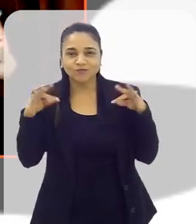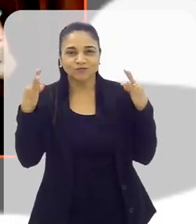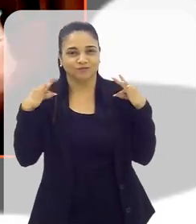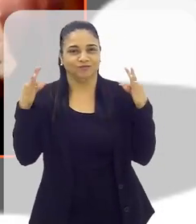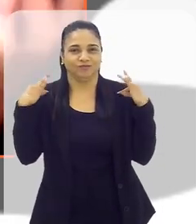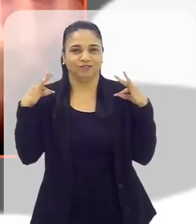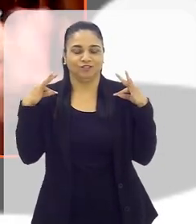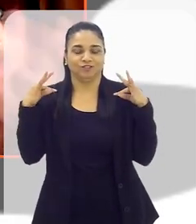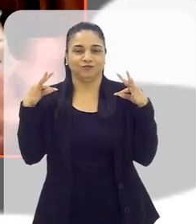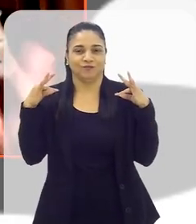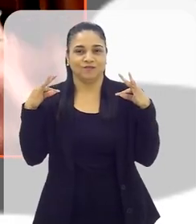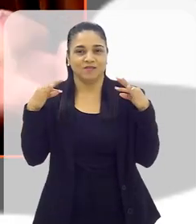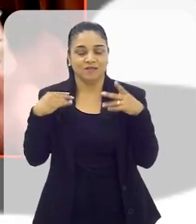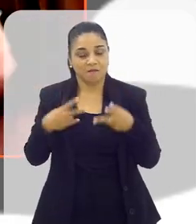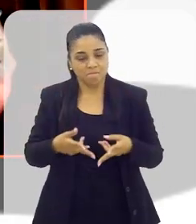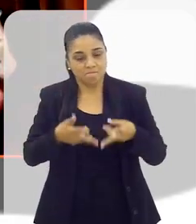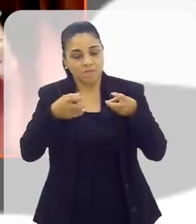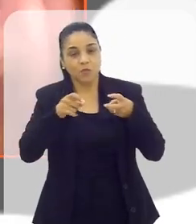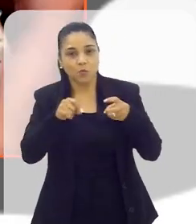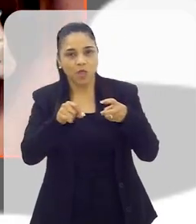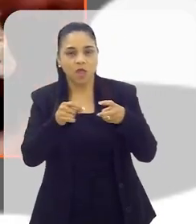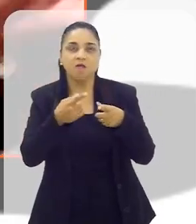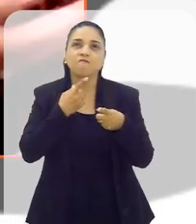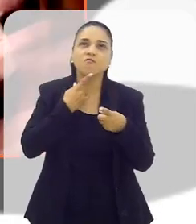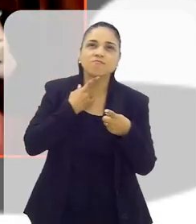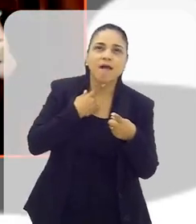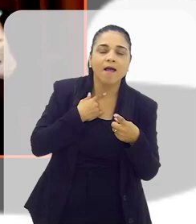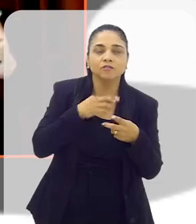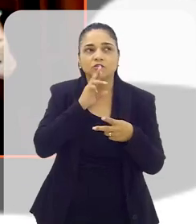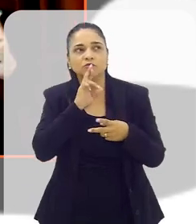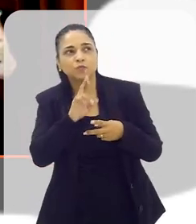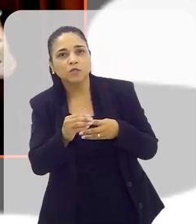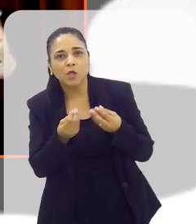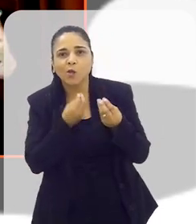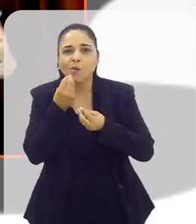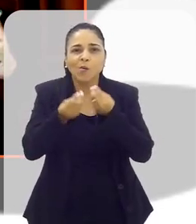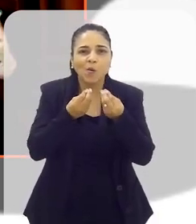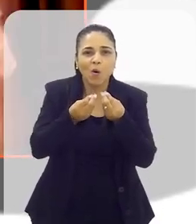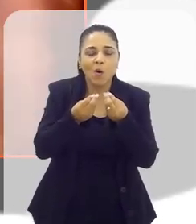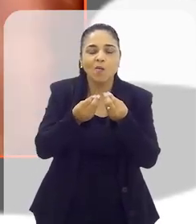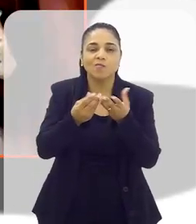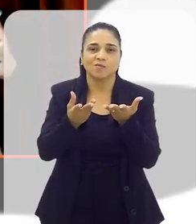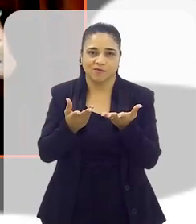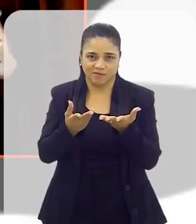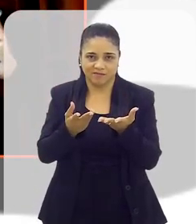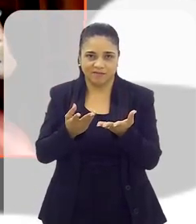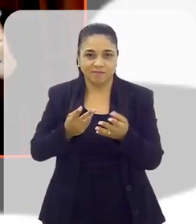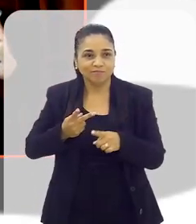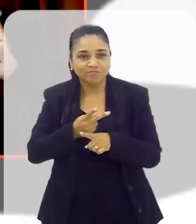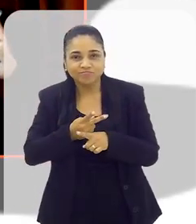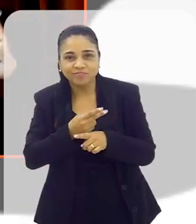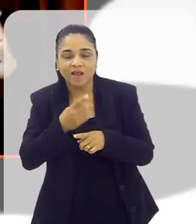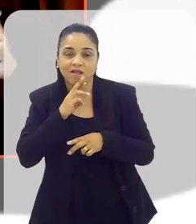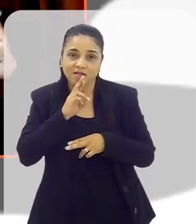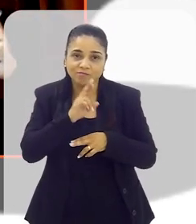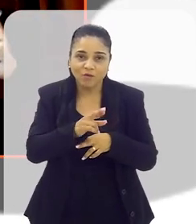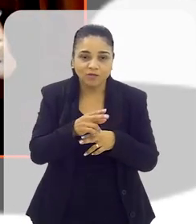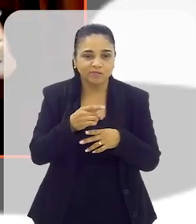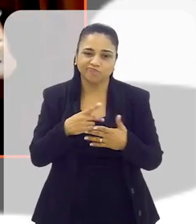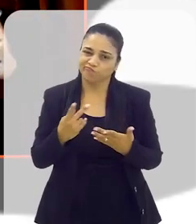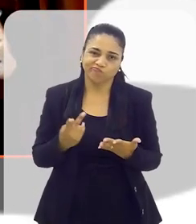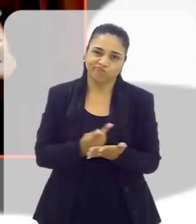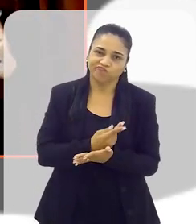turismo e que, para ali, na realidade, a gente visse quase alguns anseios, como responder, escasse respostas, o que,